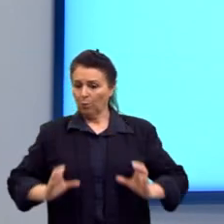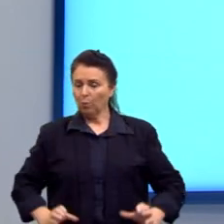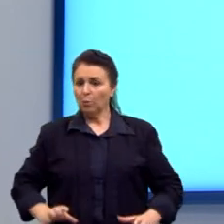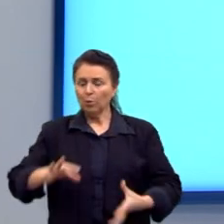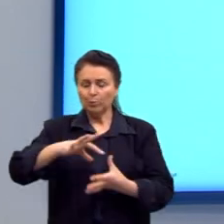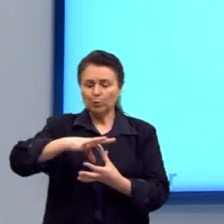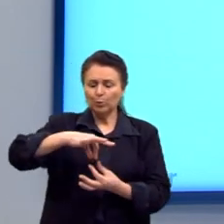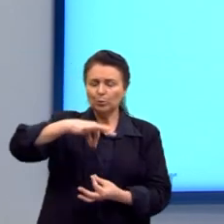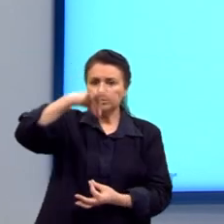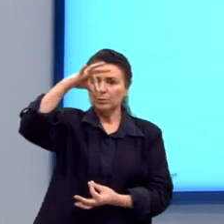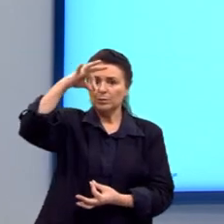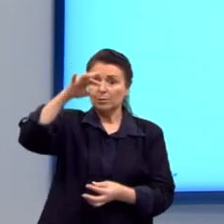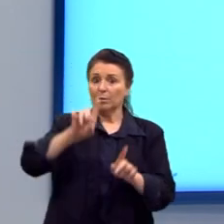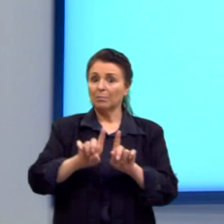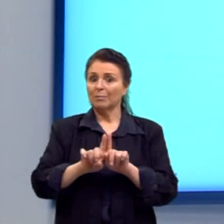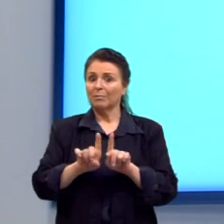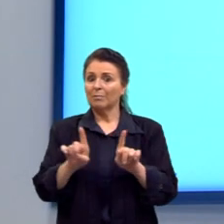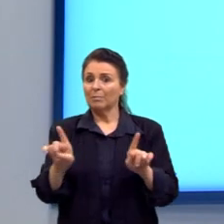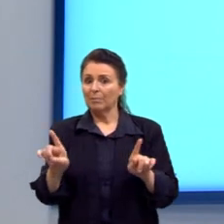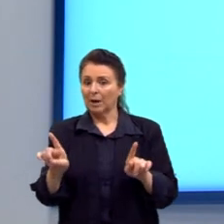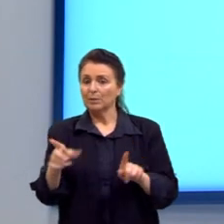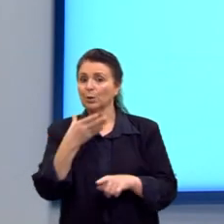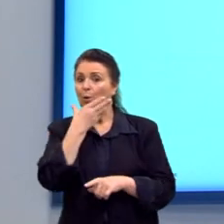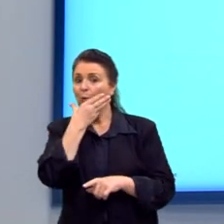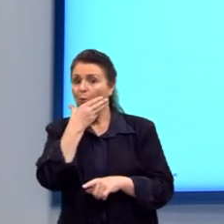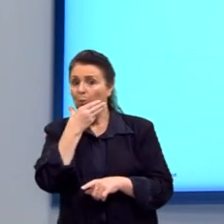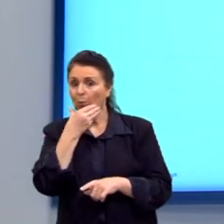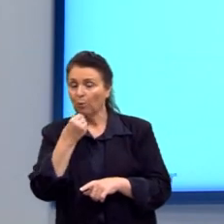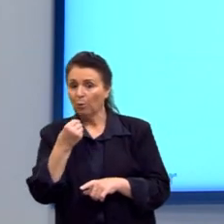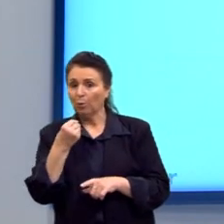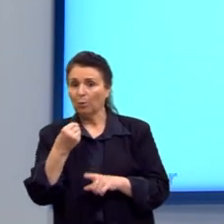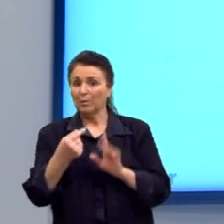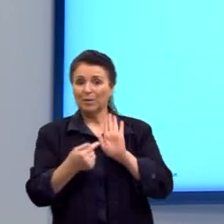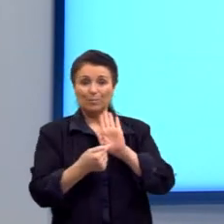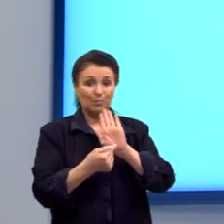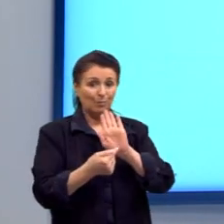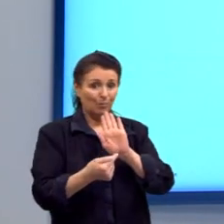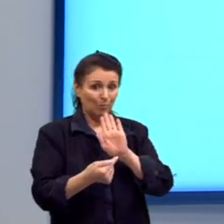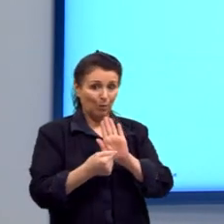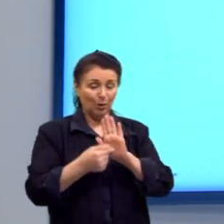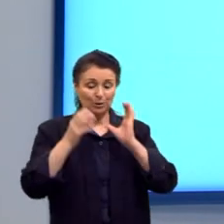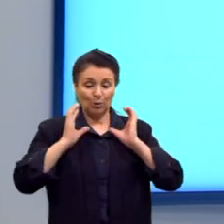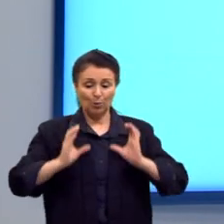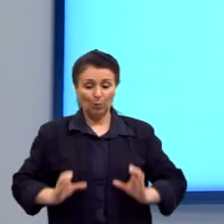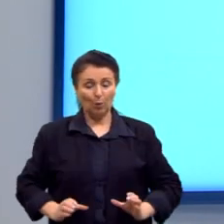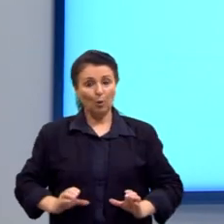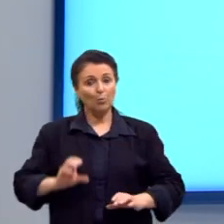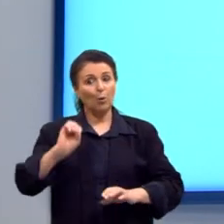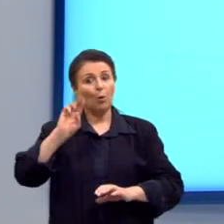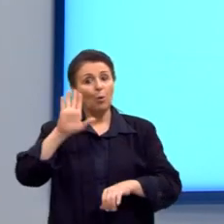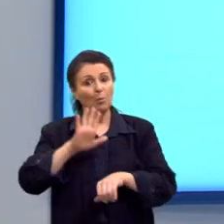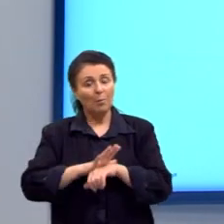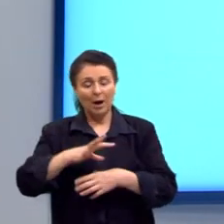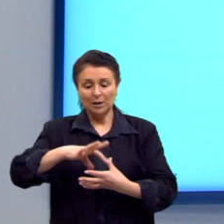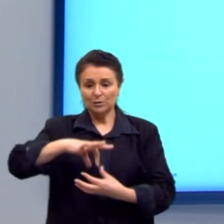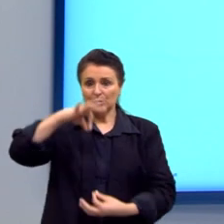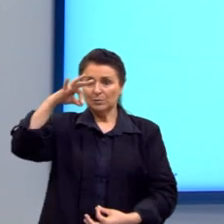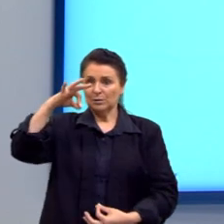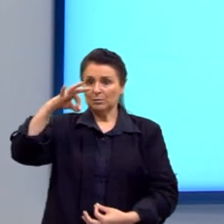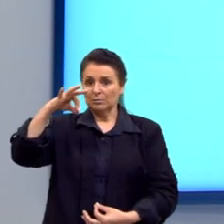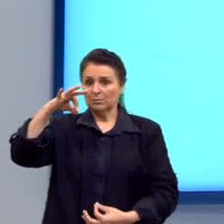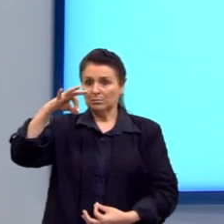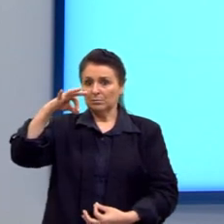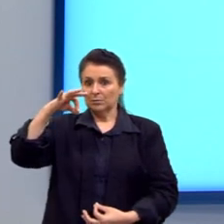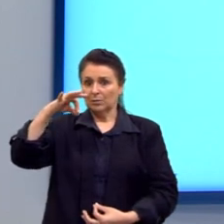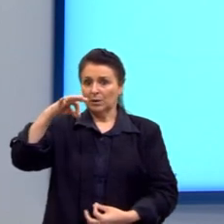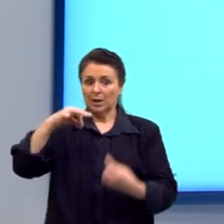que, embora por vezes se encontre um homem manifestante mais forte de corpo ou de espírito, mais vivo do que outro,